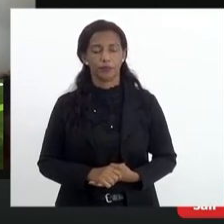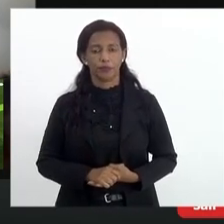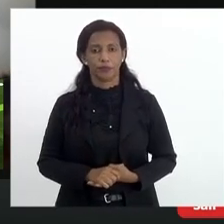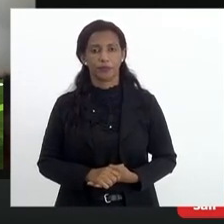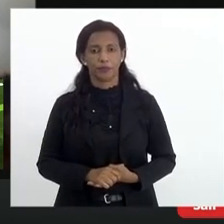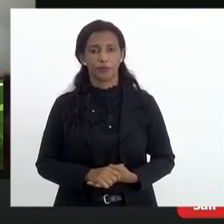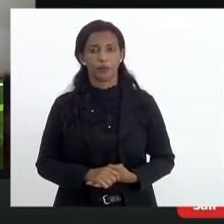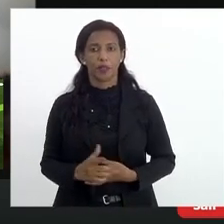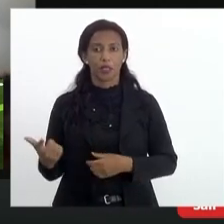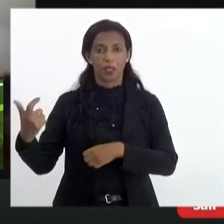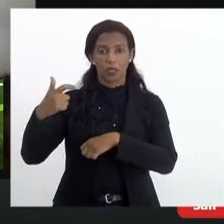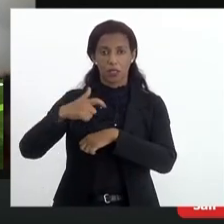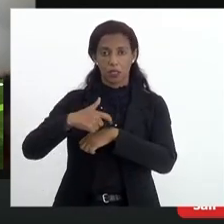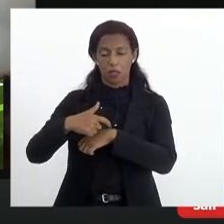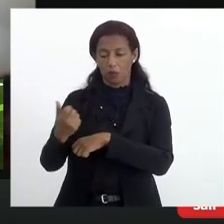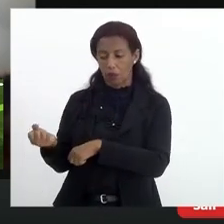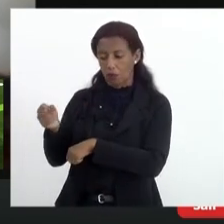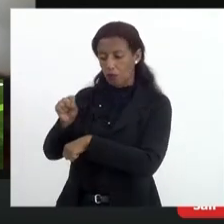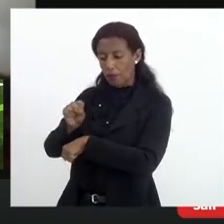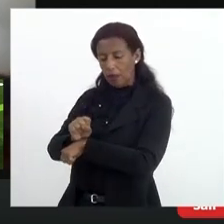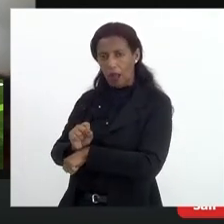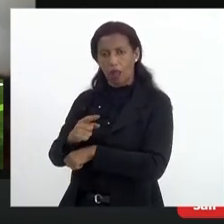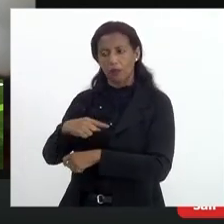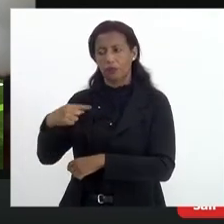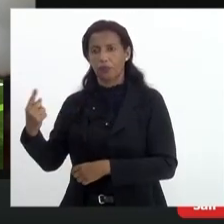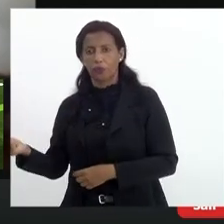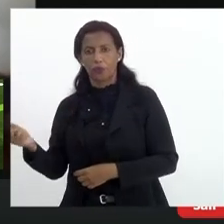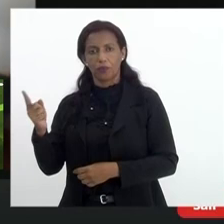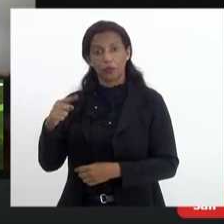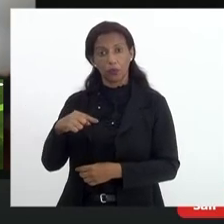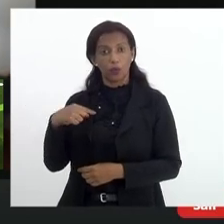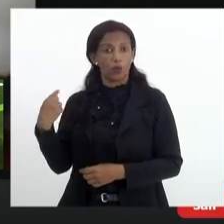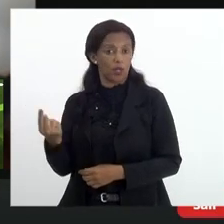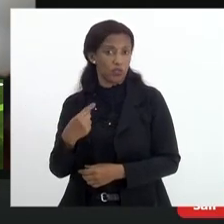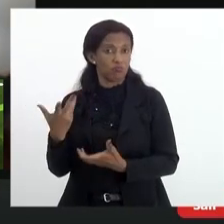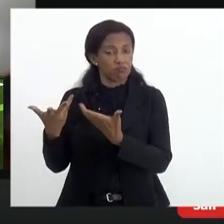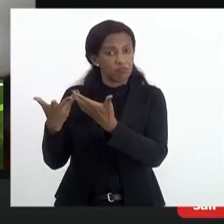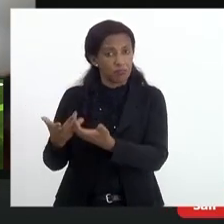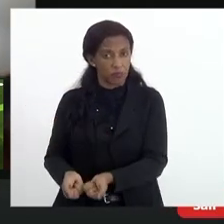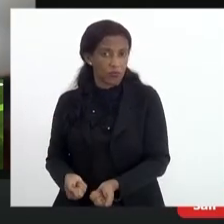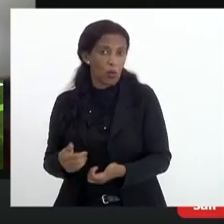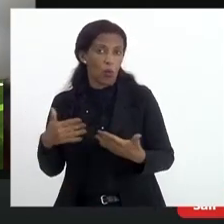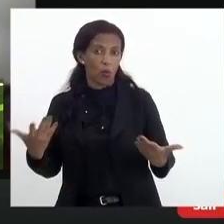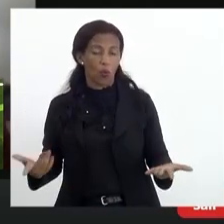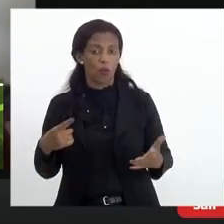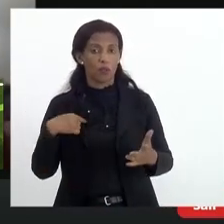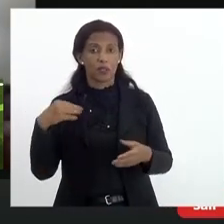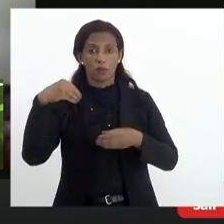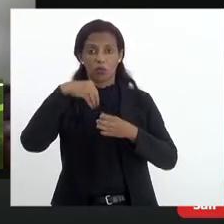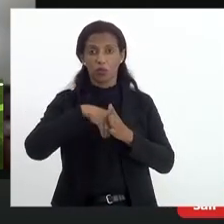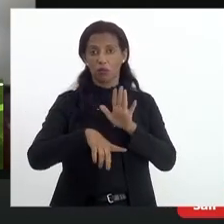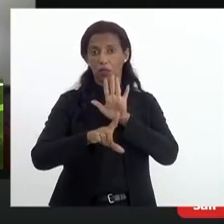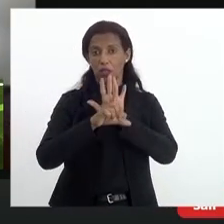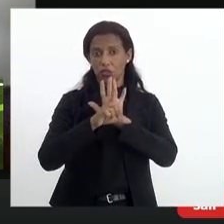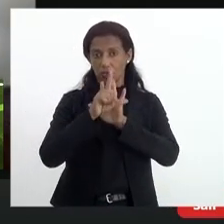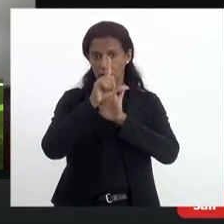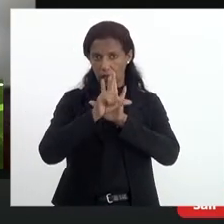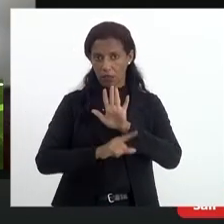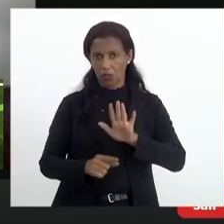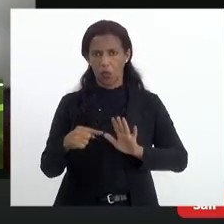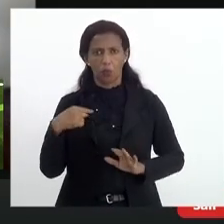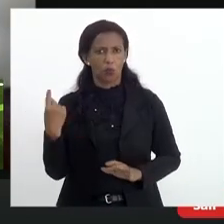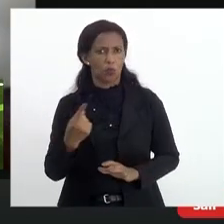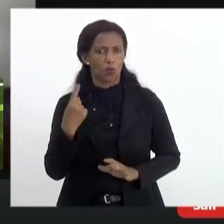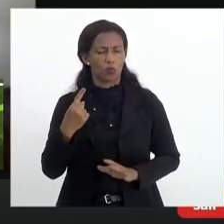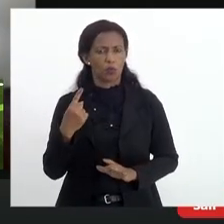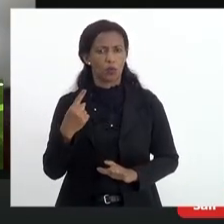desse tempo em que ele ficou parado e foi e voltou, a gente tem considerado, óbvio, que sempre dentro da legislação, porque nós não somos